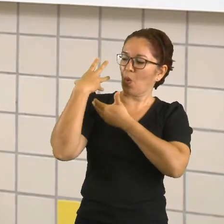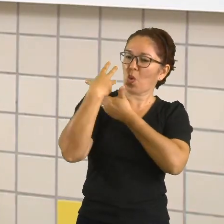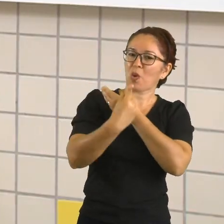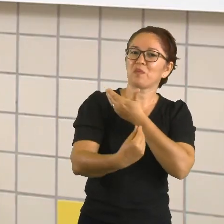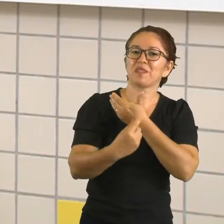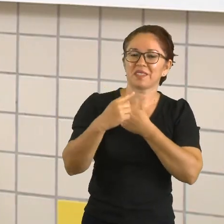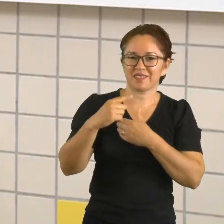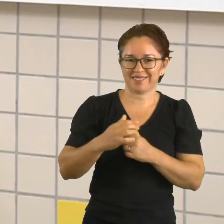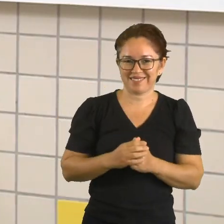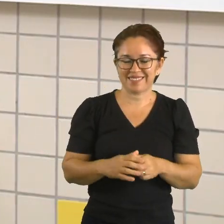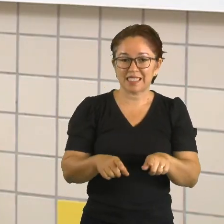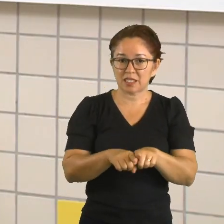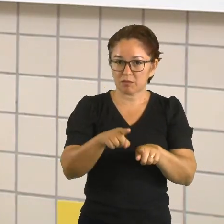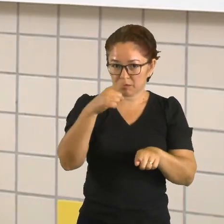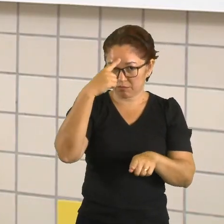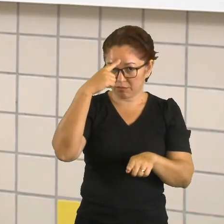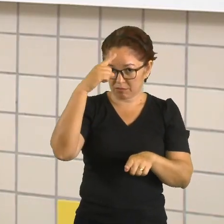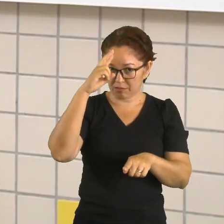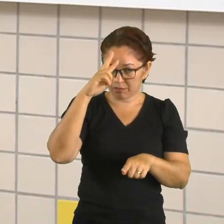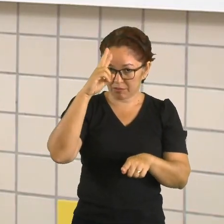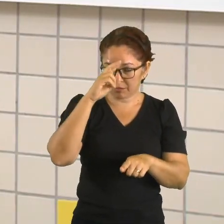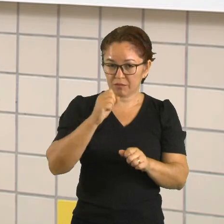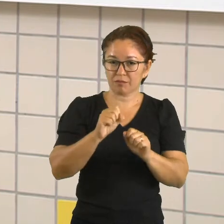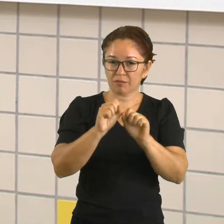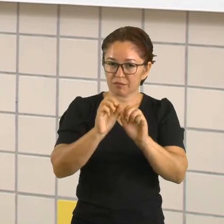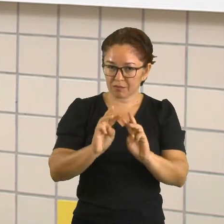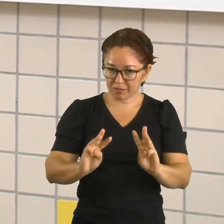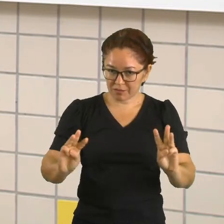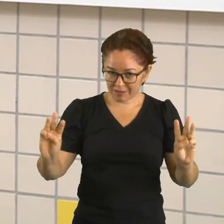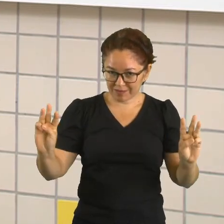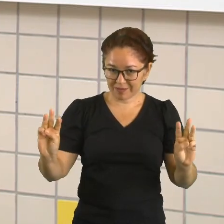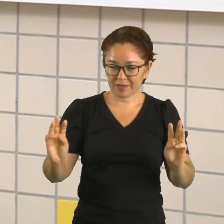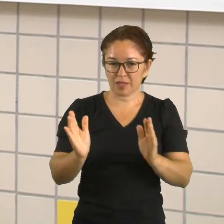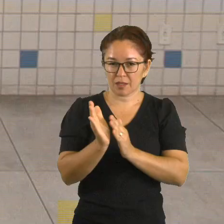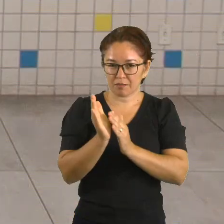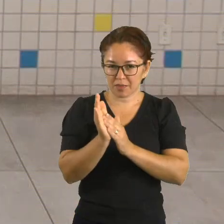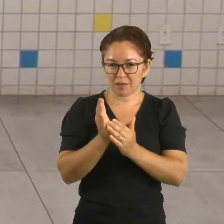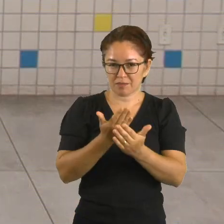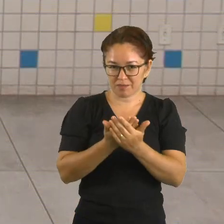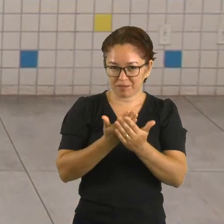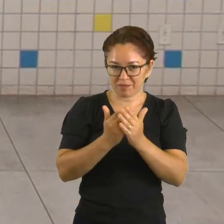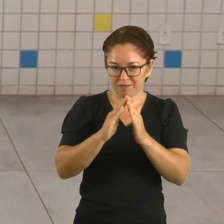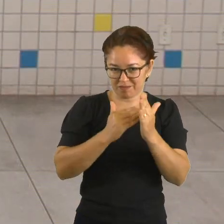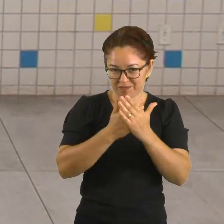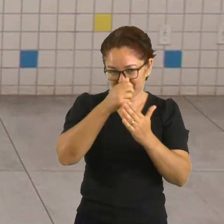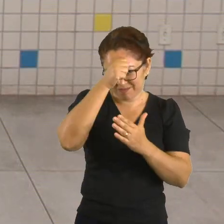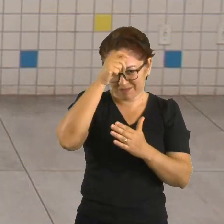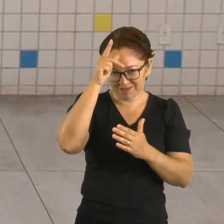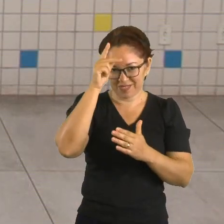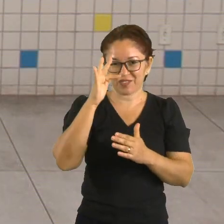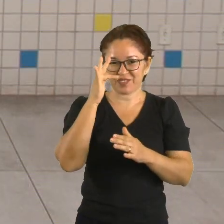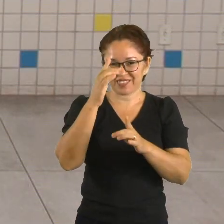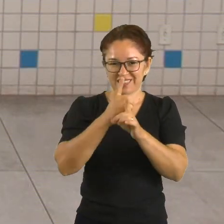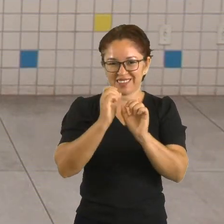www.educacampalmas.to.gov.br Conto com vocês. Até a próxima aula!